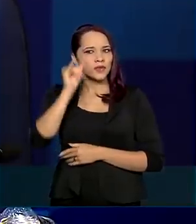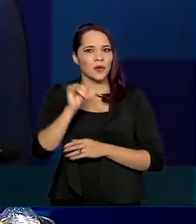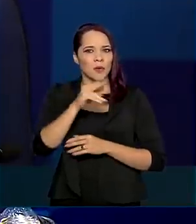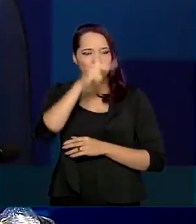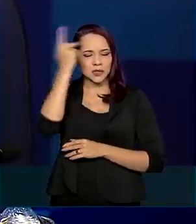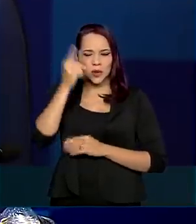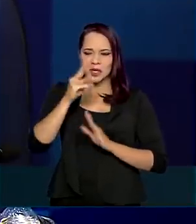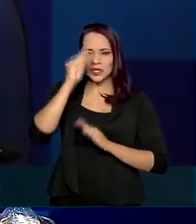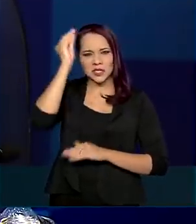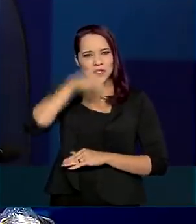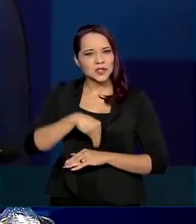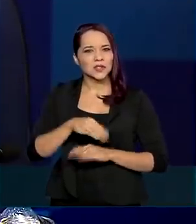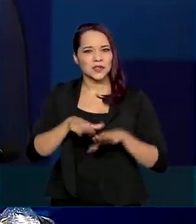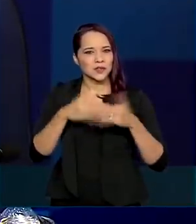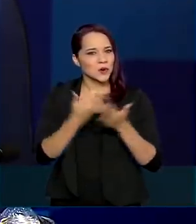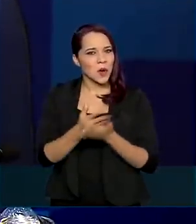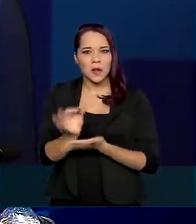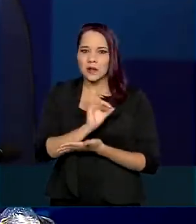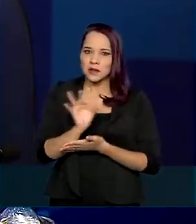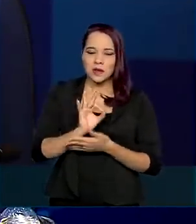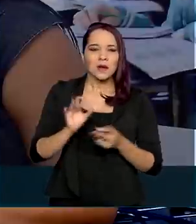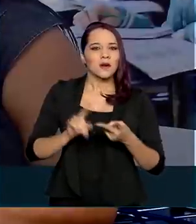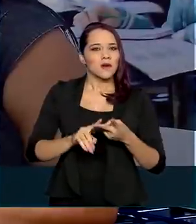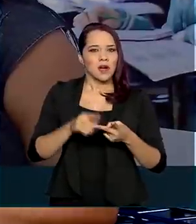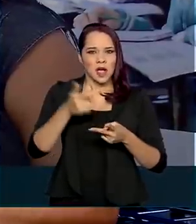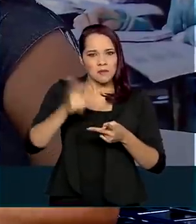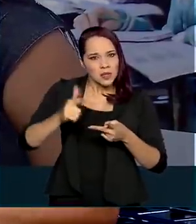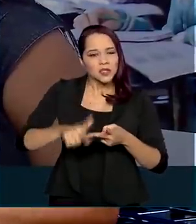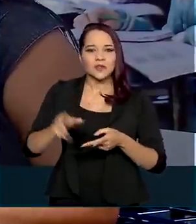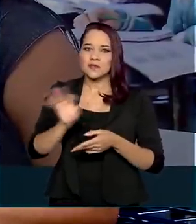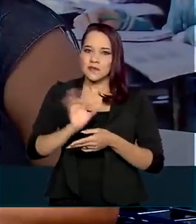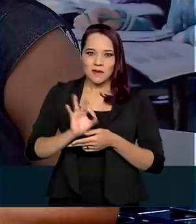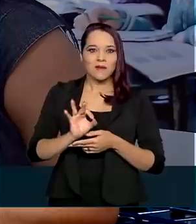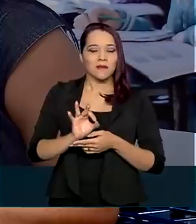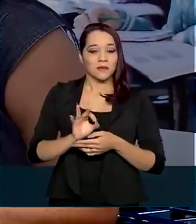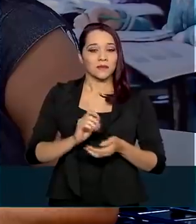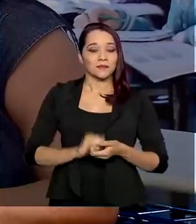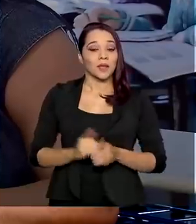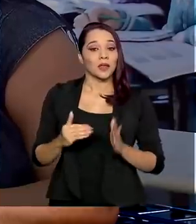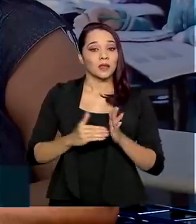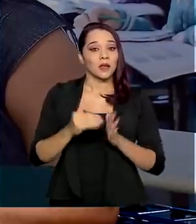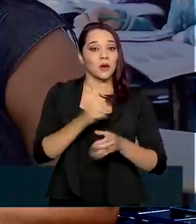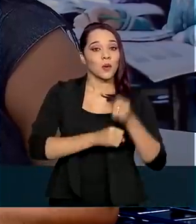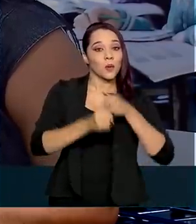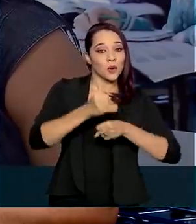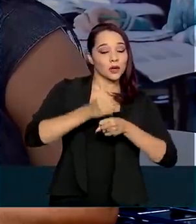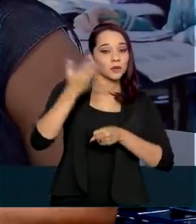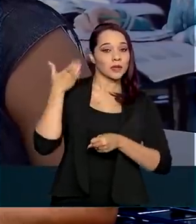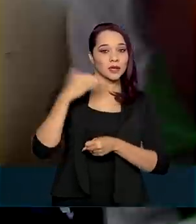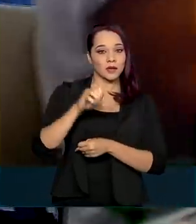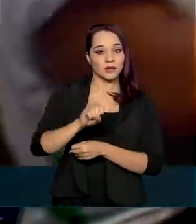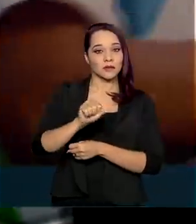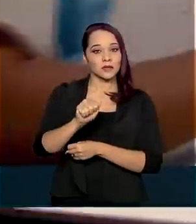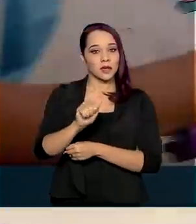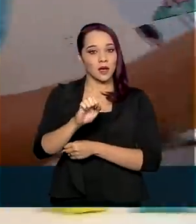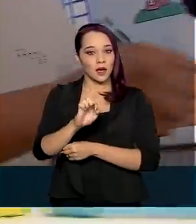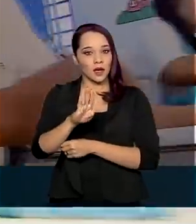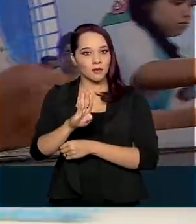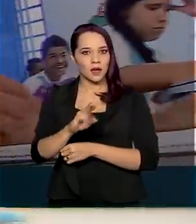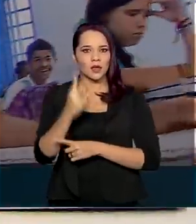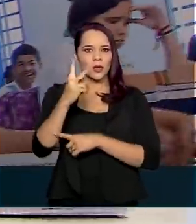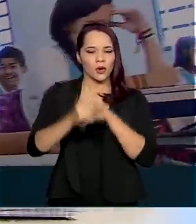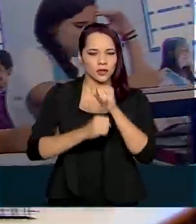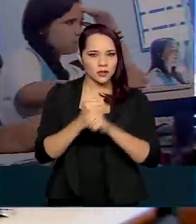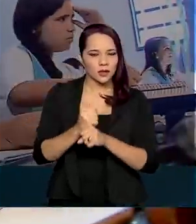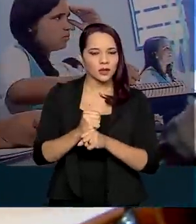da não repetência, o resultado da proficiência. Até o ano passado, a aplicação do Saeb era a cada dois